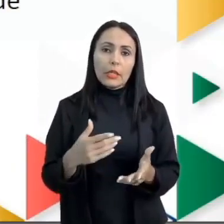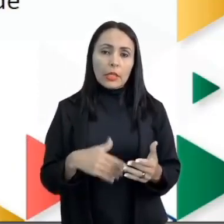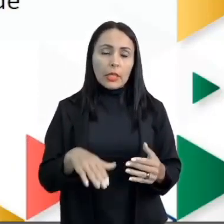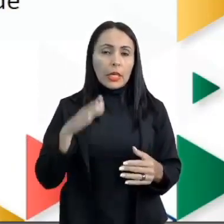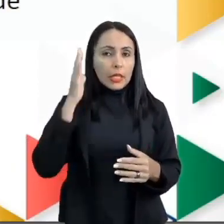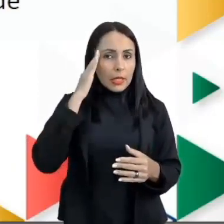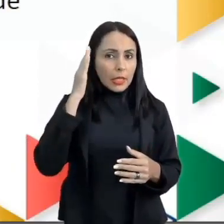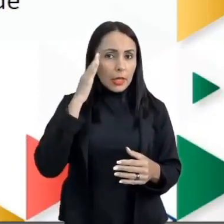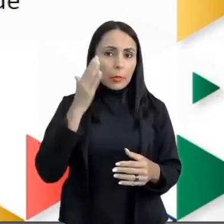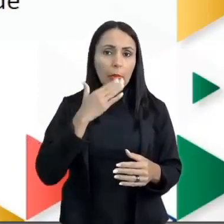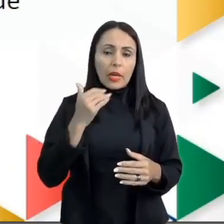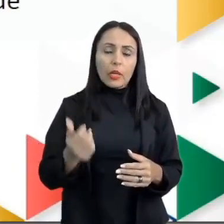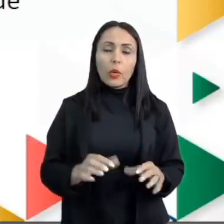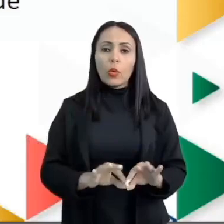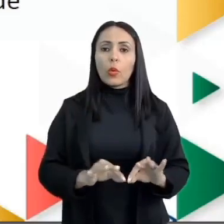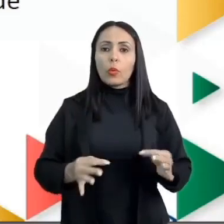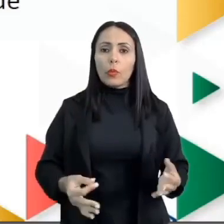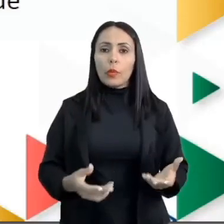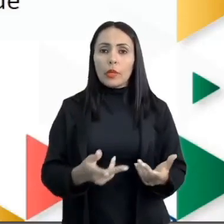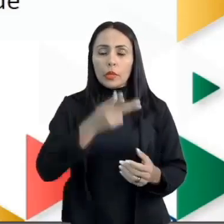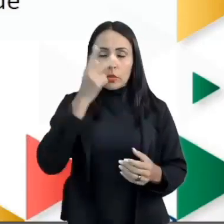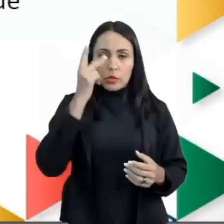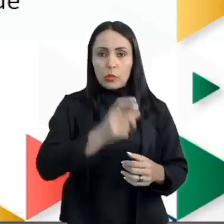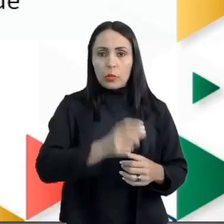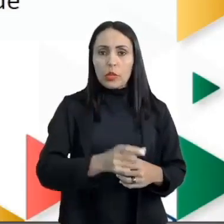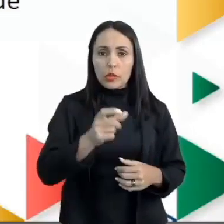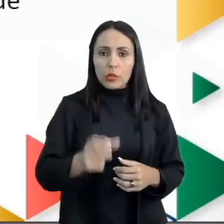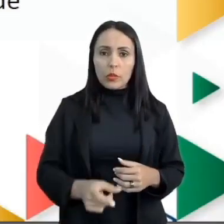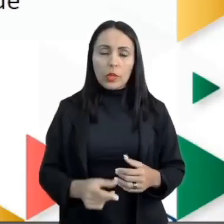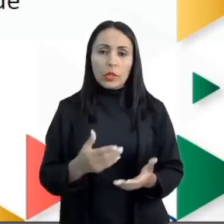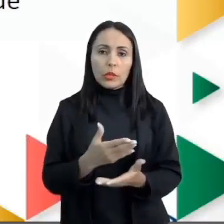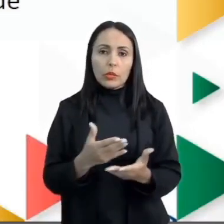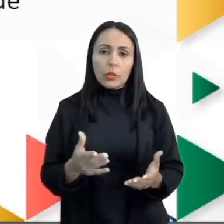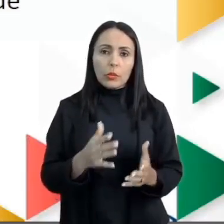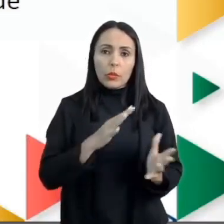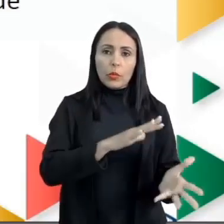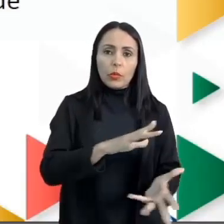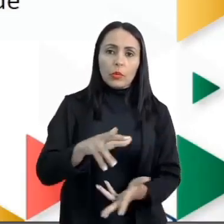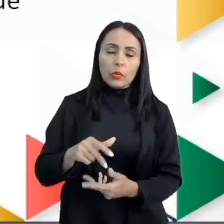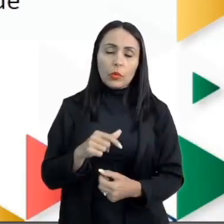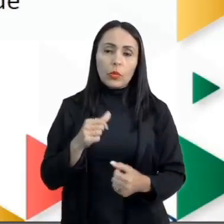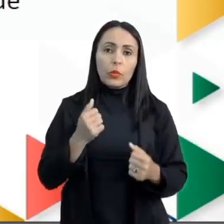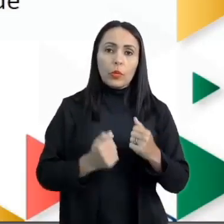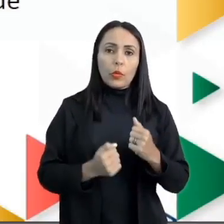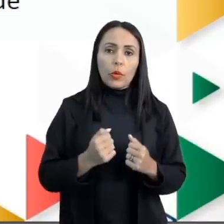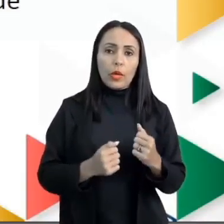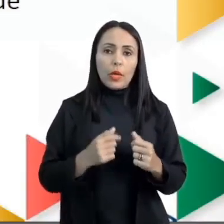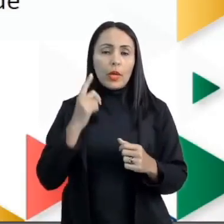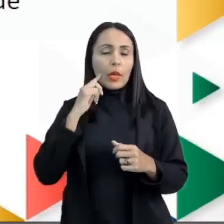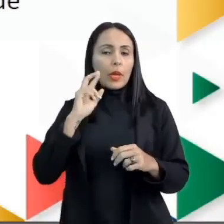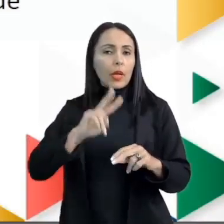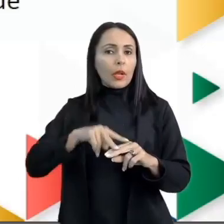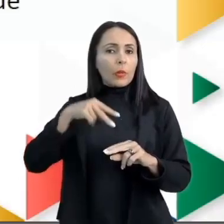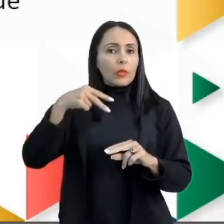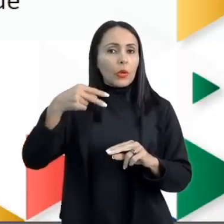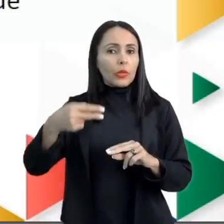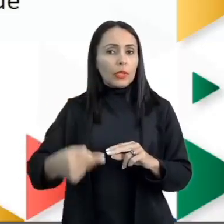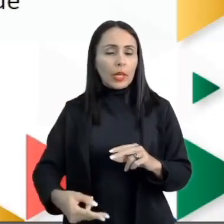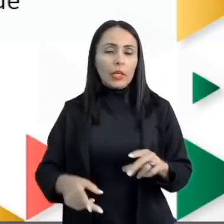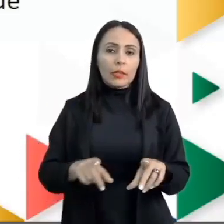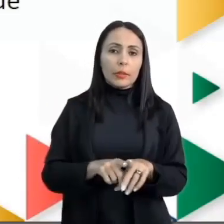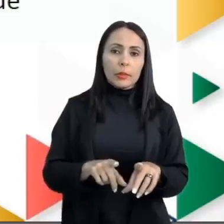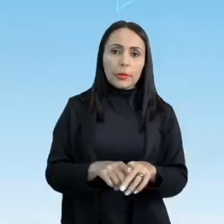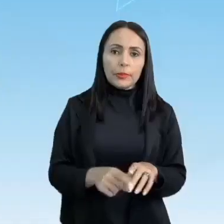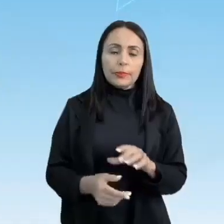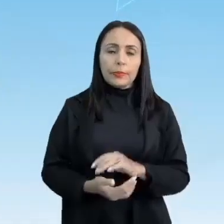movimentos mais comuns para as pessoas desde os primórdios do mundo, como correr, lançar, saltar, são